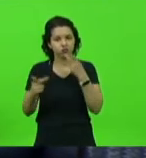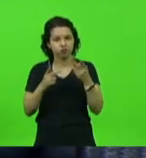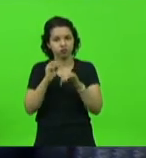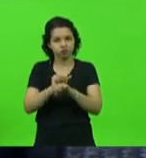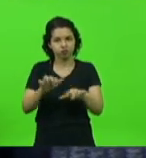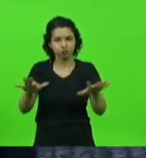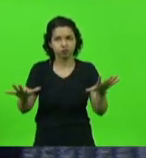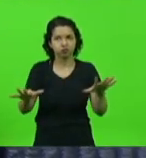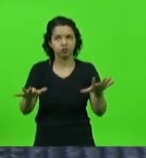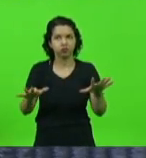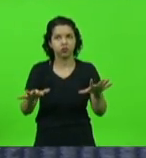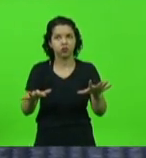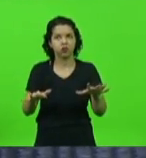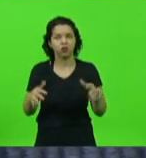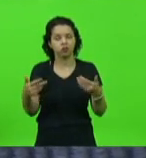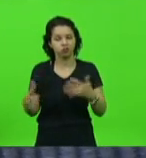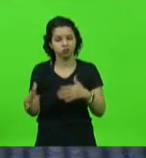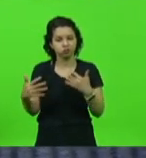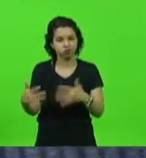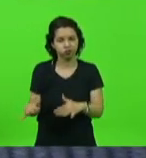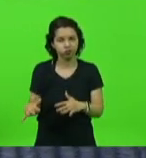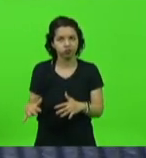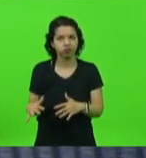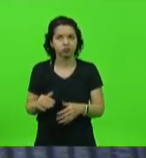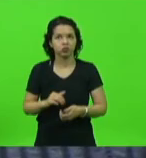relaxo com as suas atribuições.